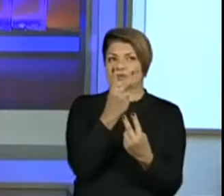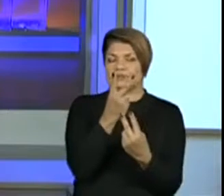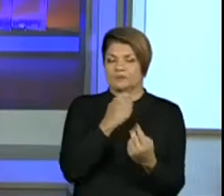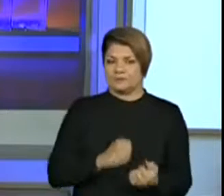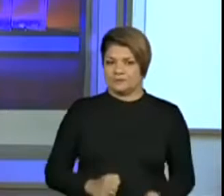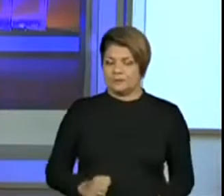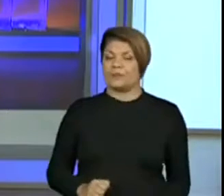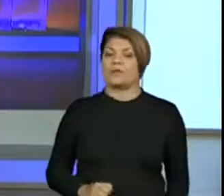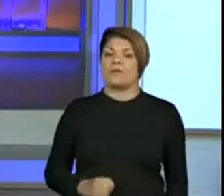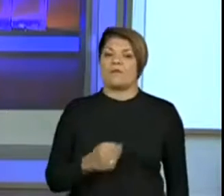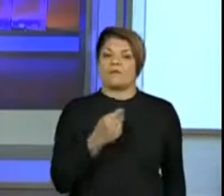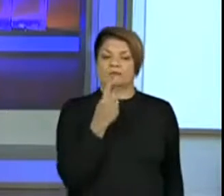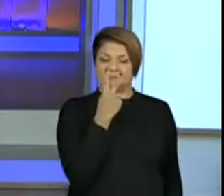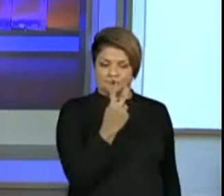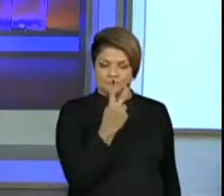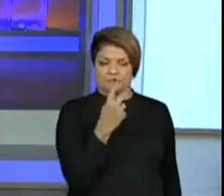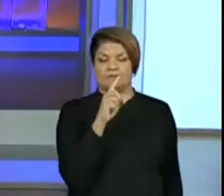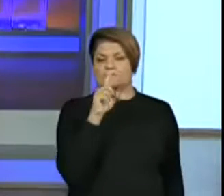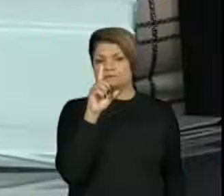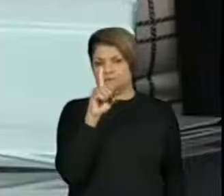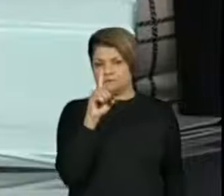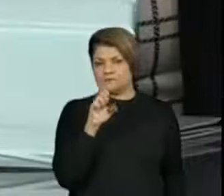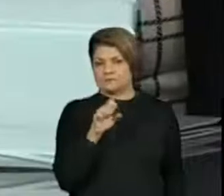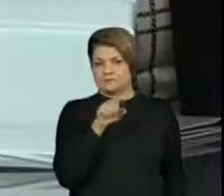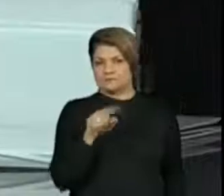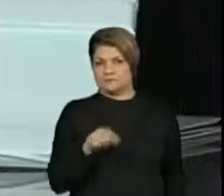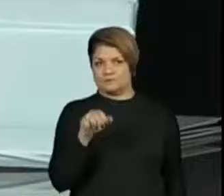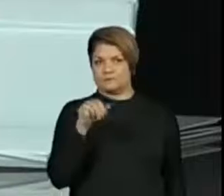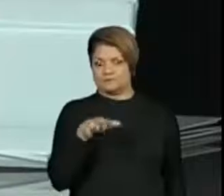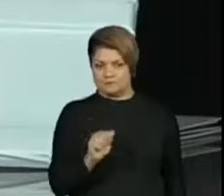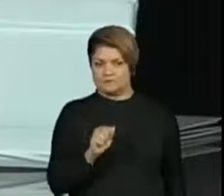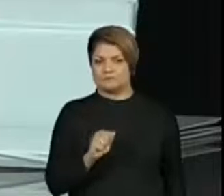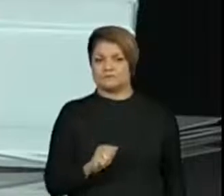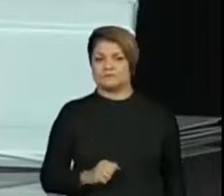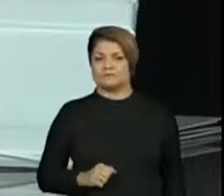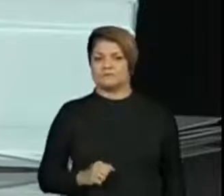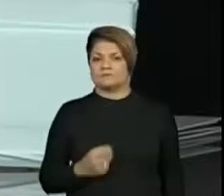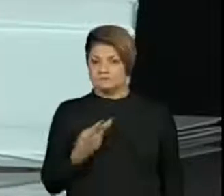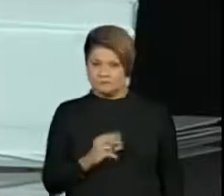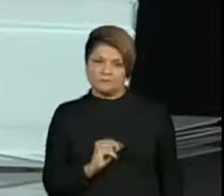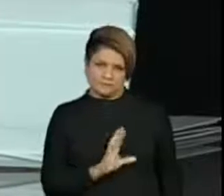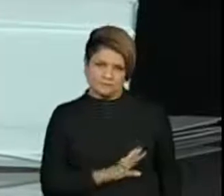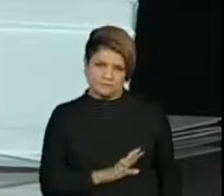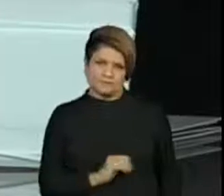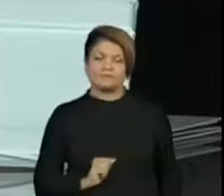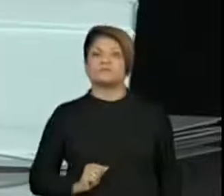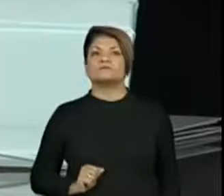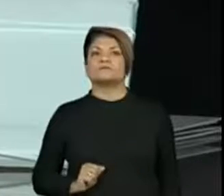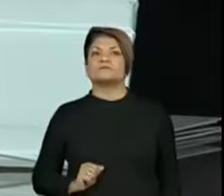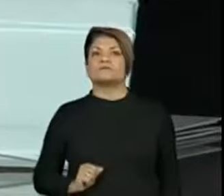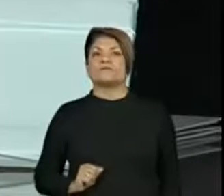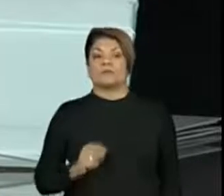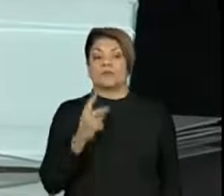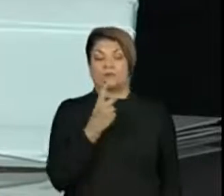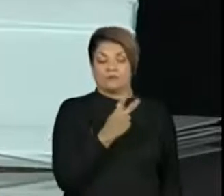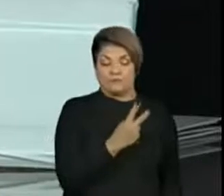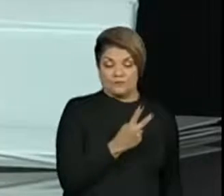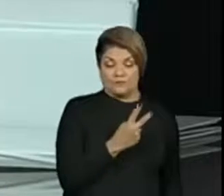duas dezenas. Olha aqui. Duas dezenas. E para ficar o número 22,